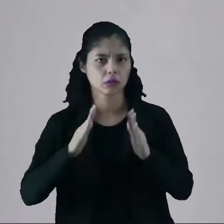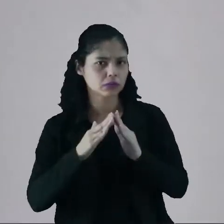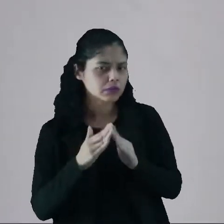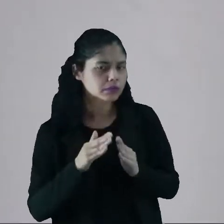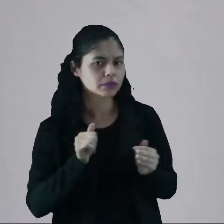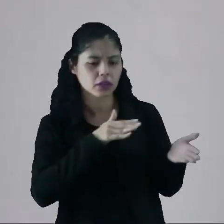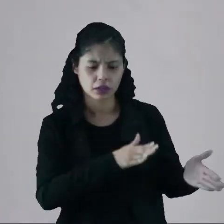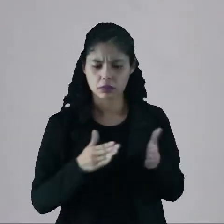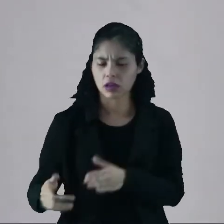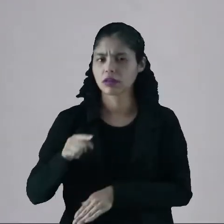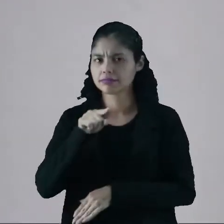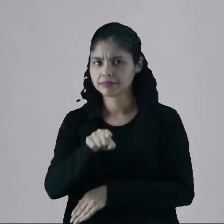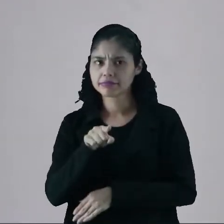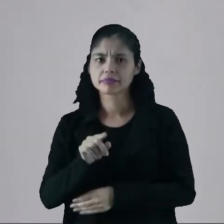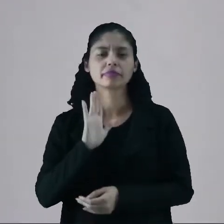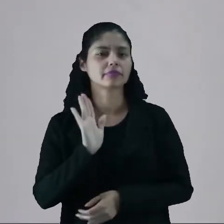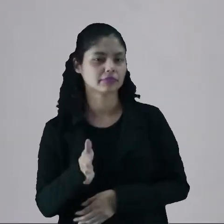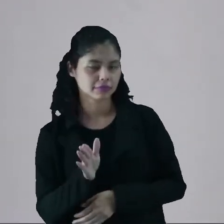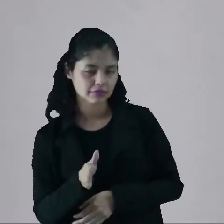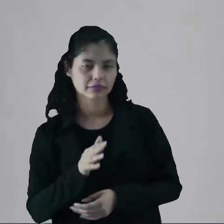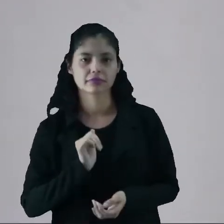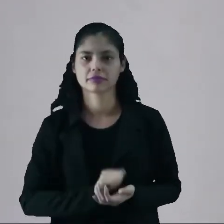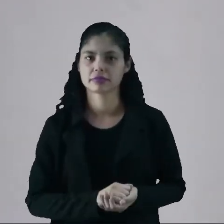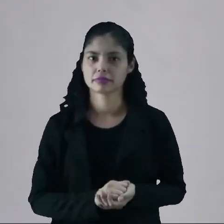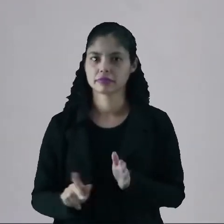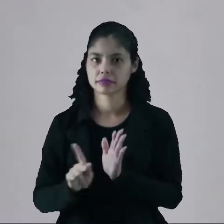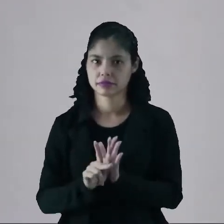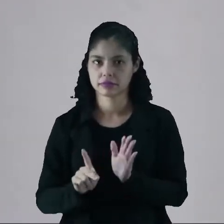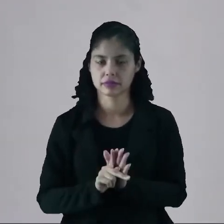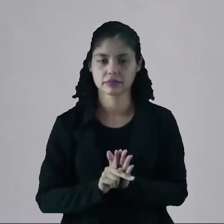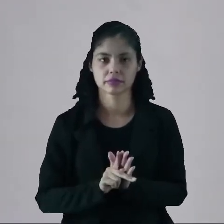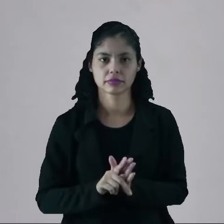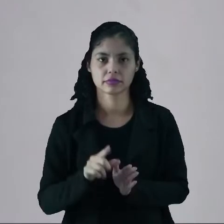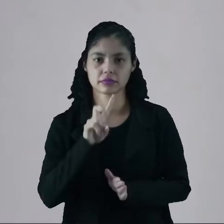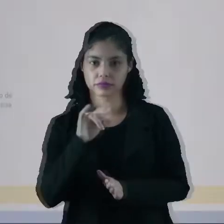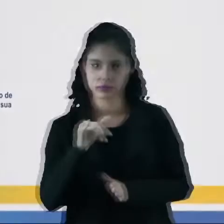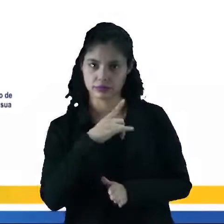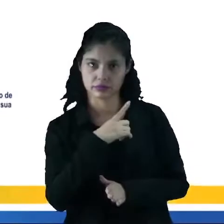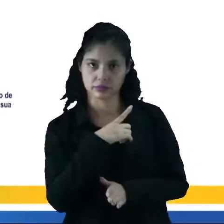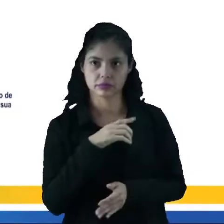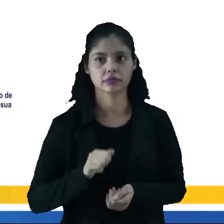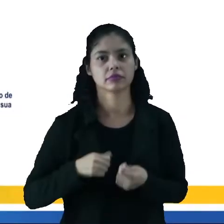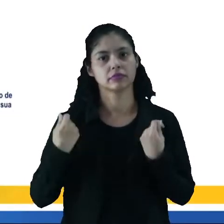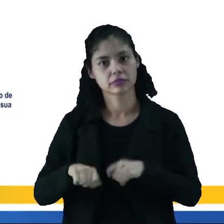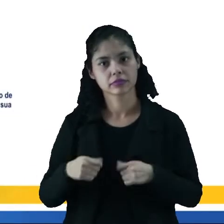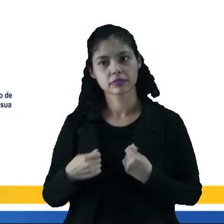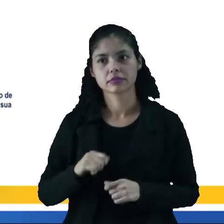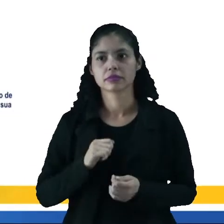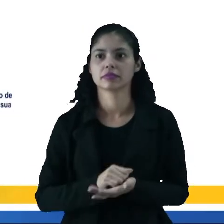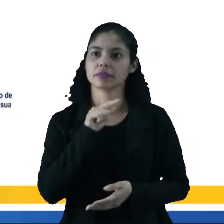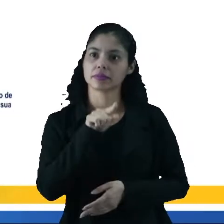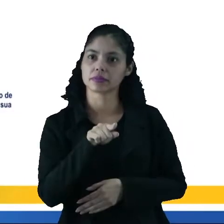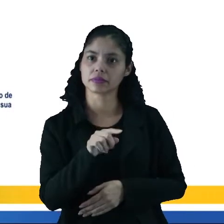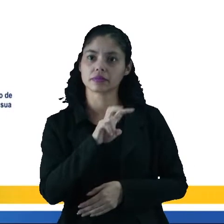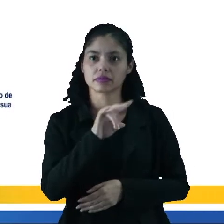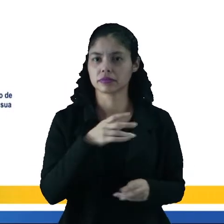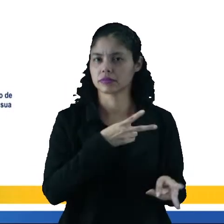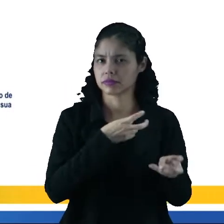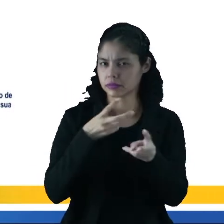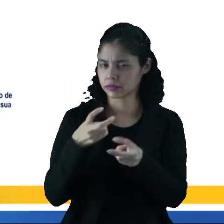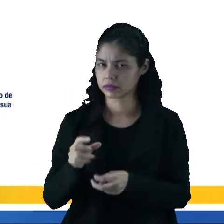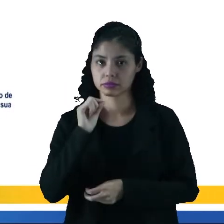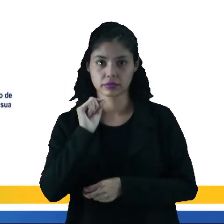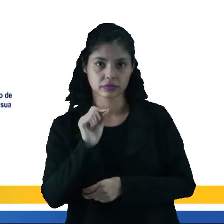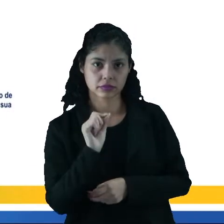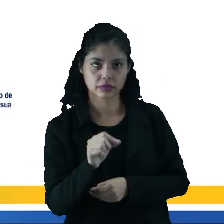casa. A partir disso, aí o equipamento adequado para a sua necessidade. Daí você vai perceber